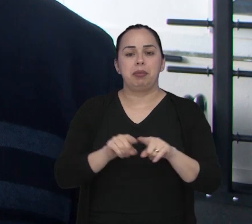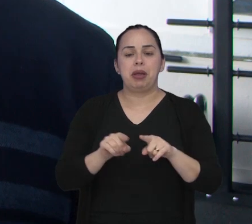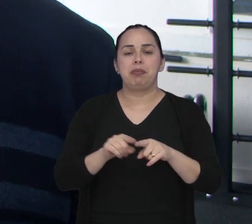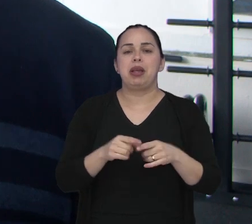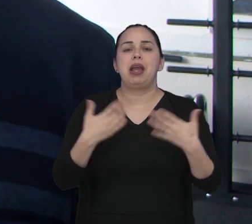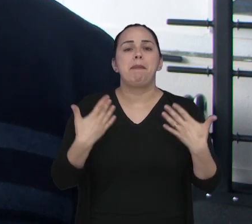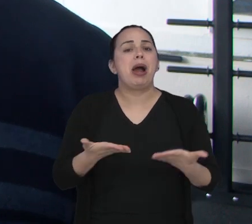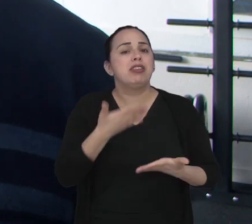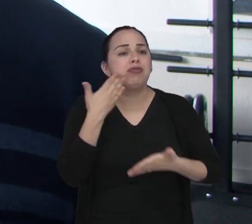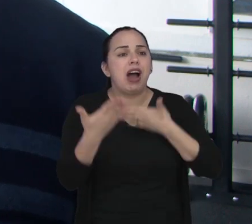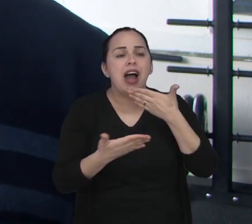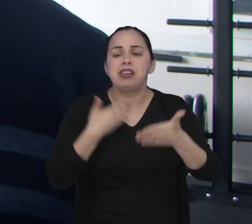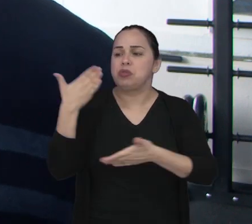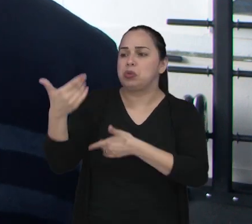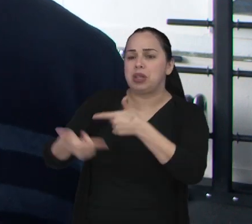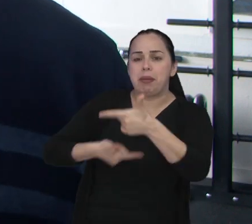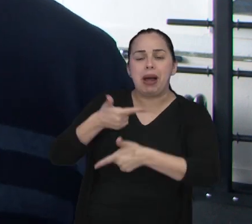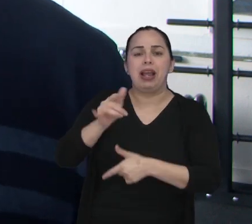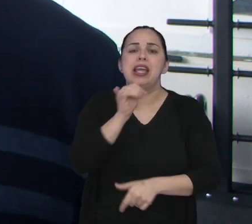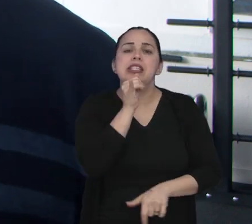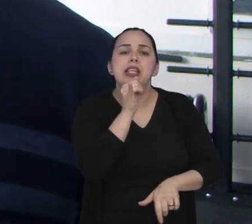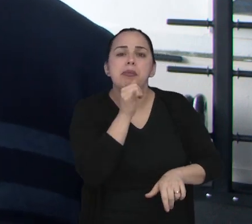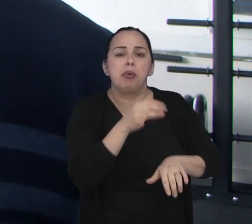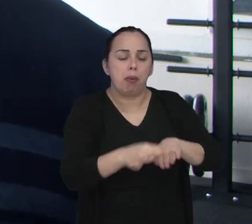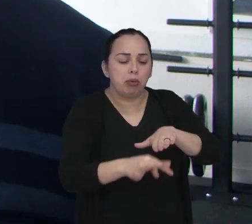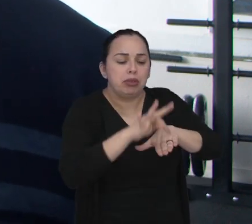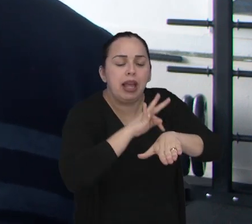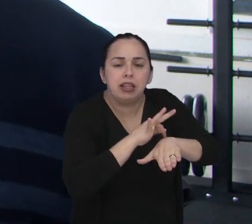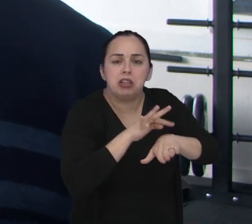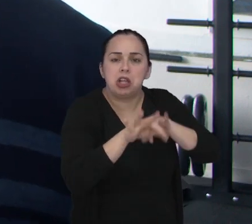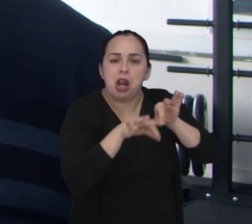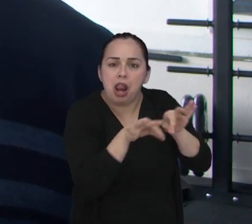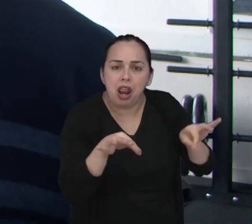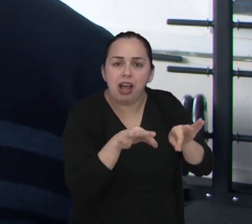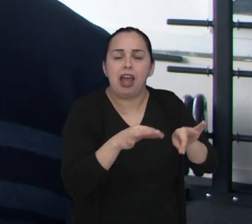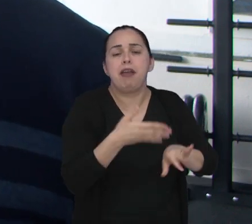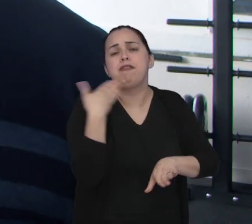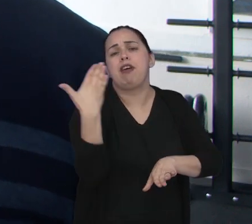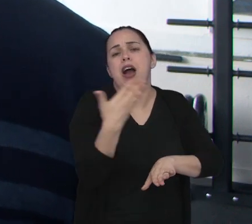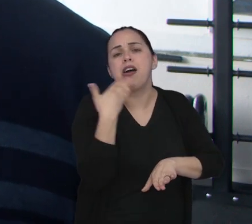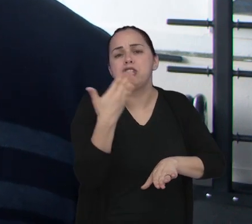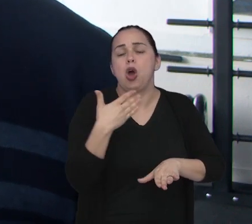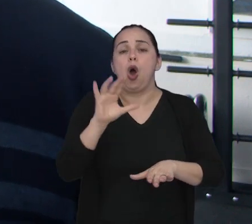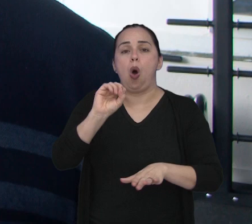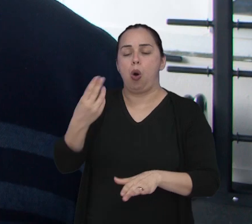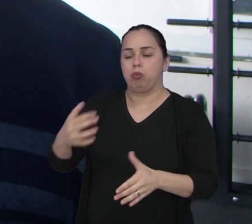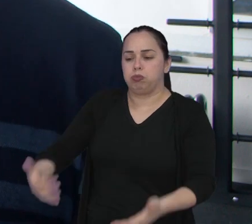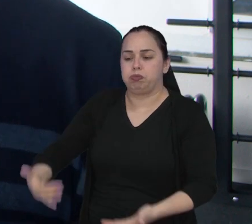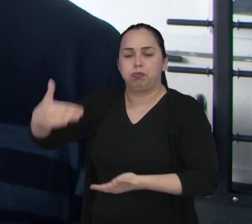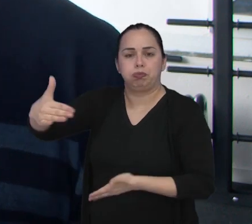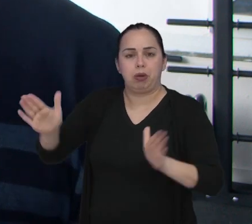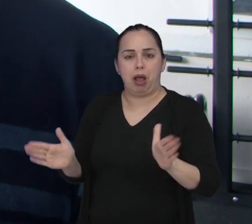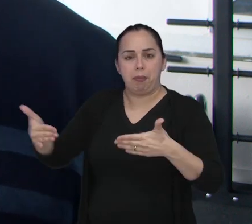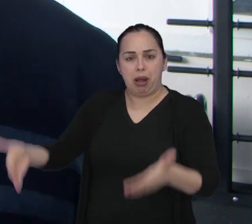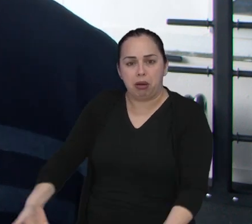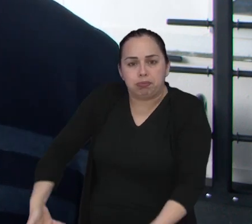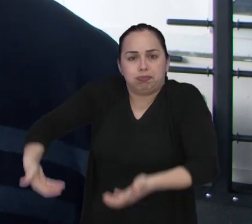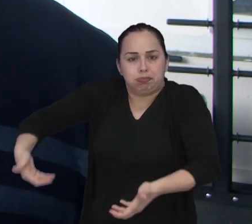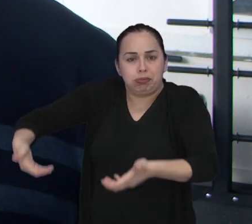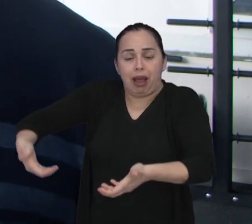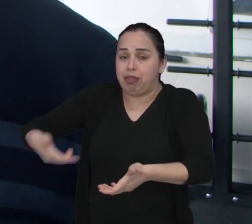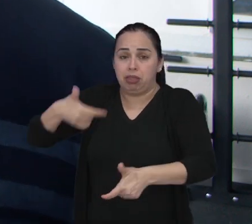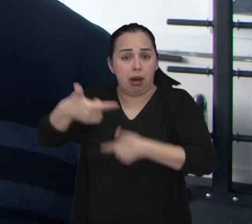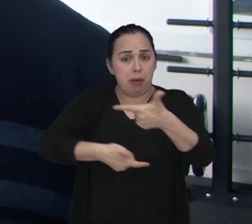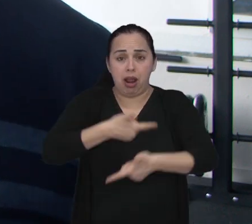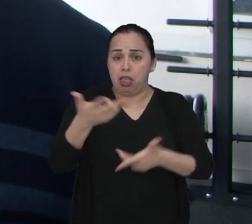As minhas atividades ficaram muito mais fáceis, Desde abaixar para amarrar um sapato, como carregar alguma coisa, o trabalho